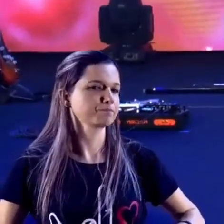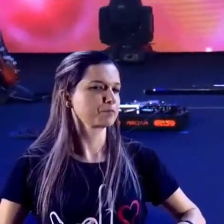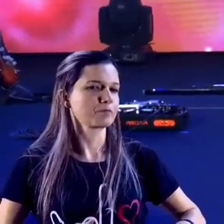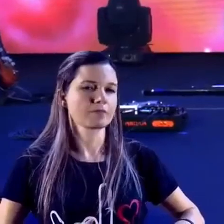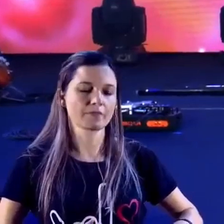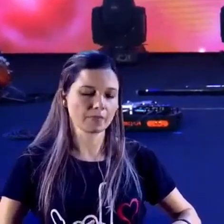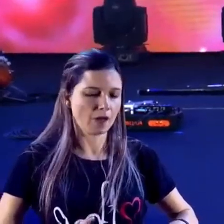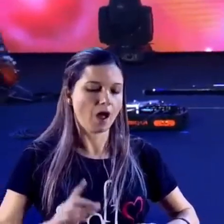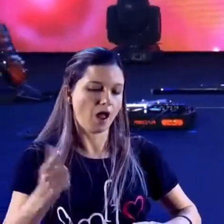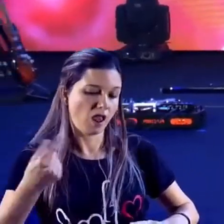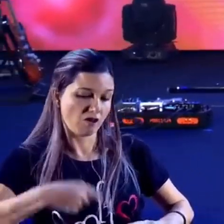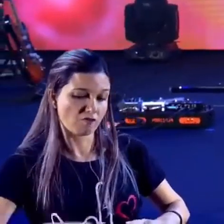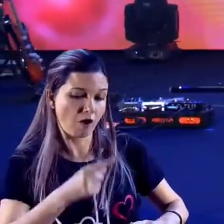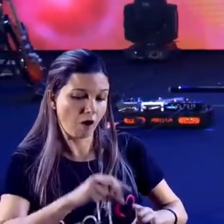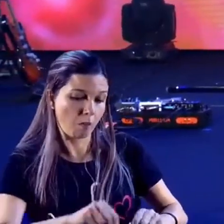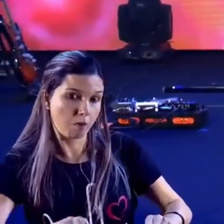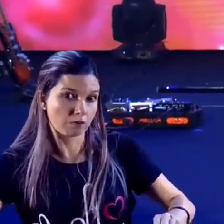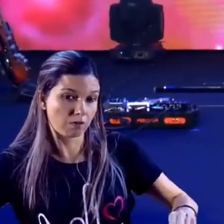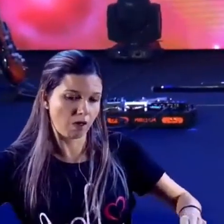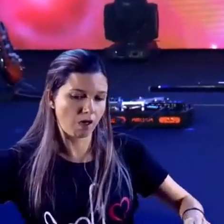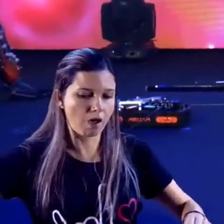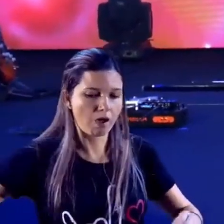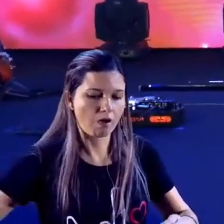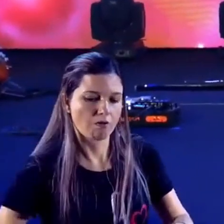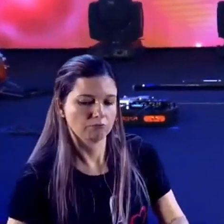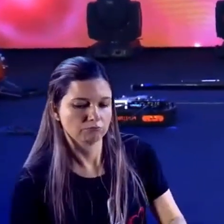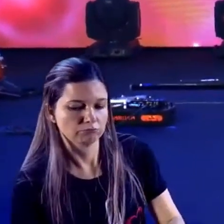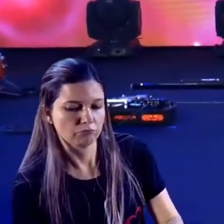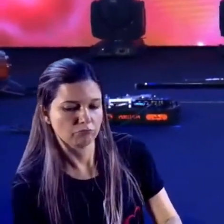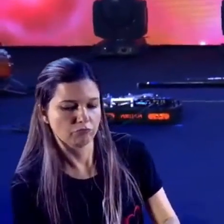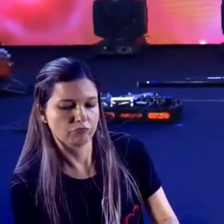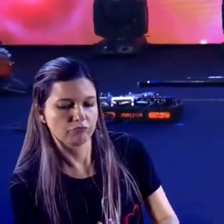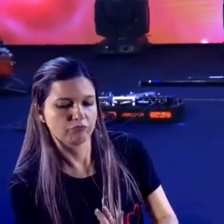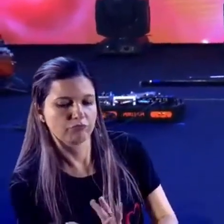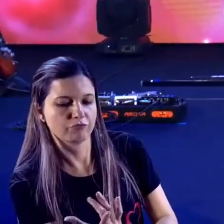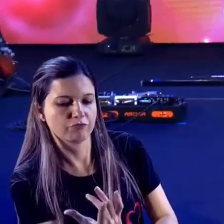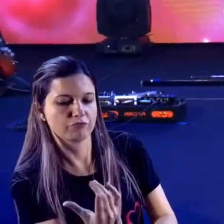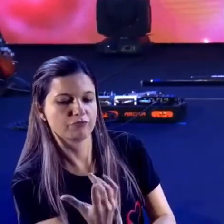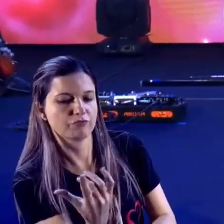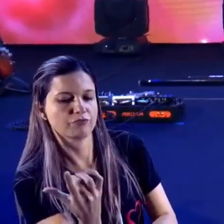rega a terra para fazer brotar e fazer florescer.